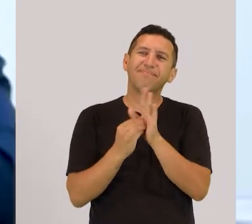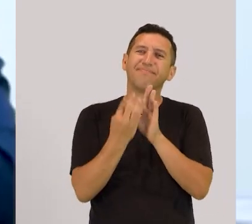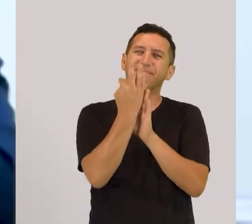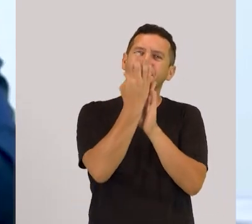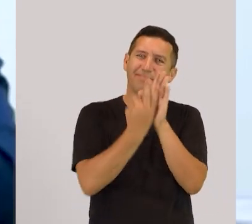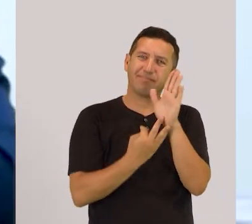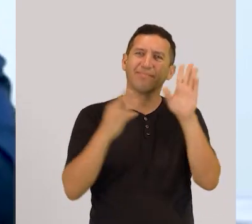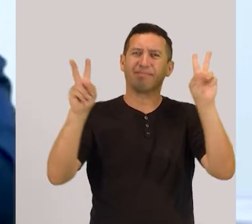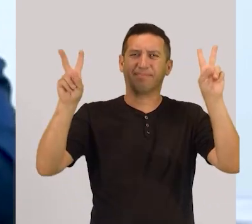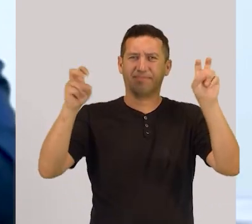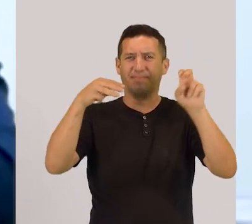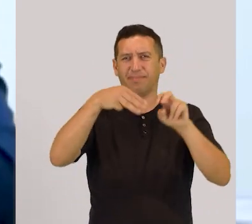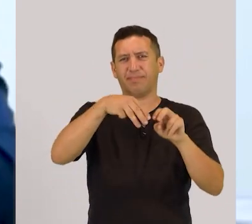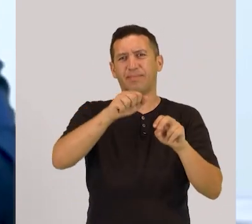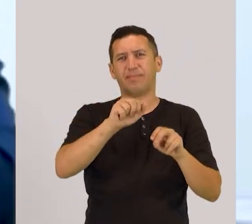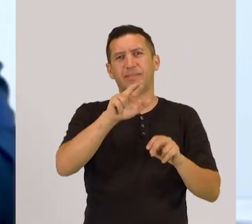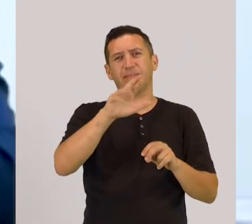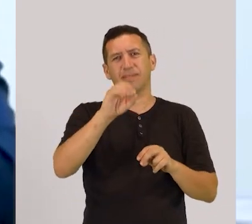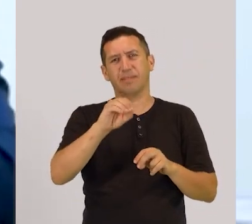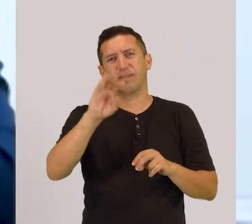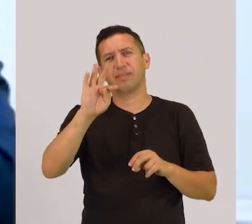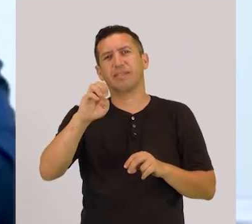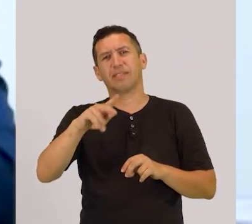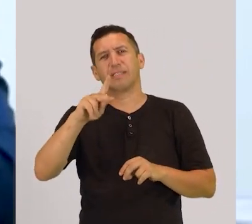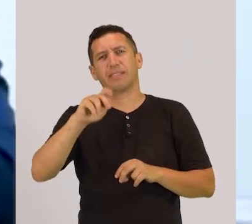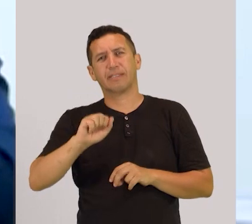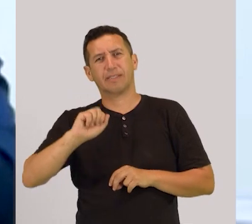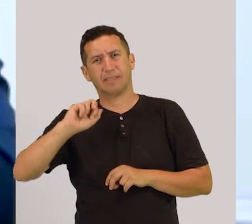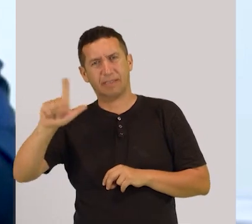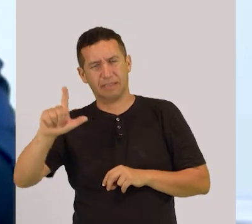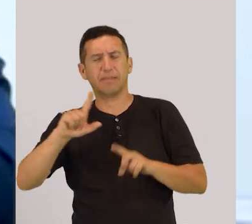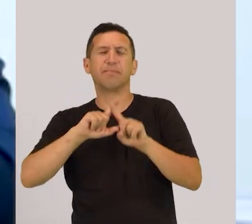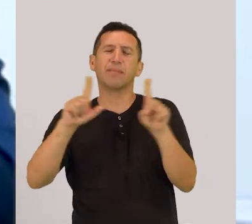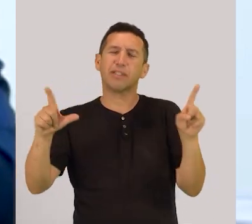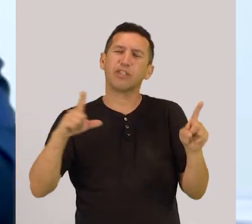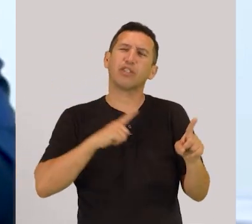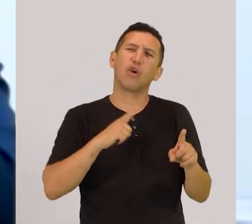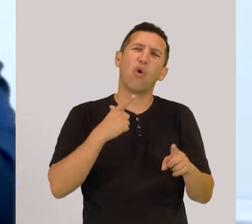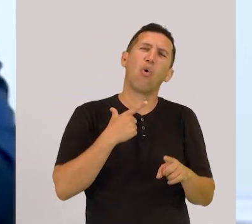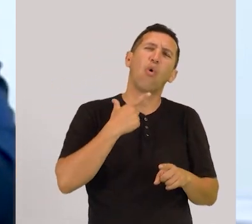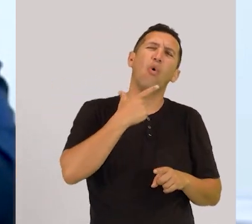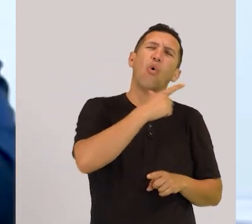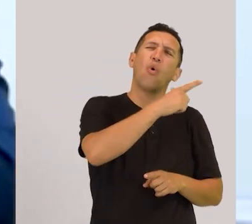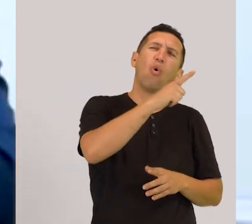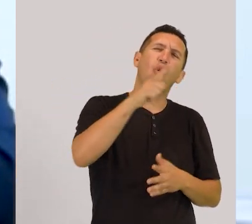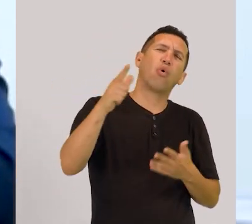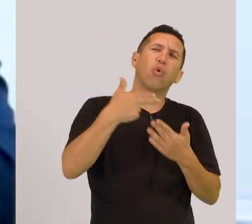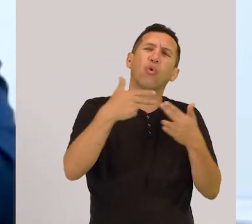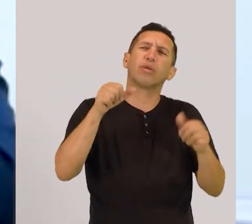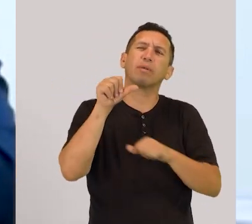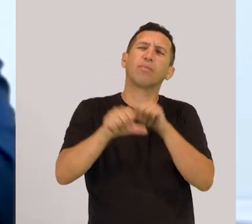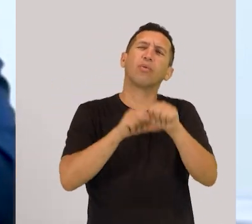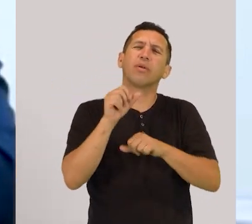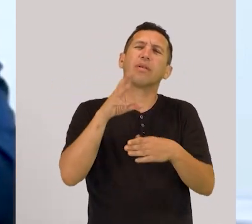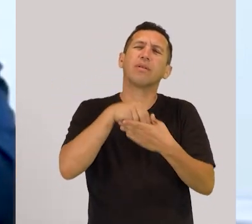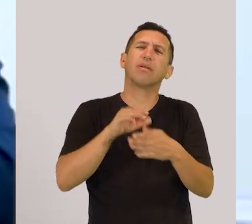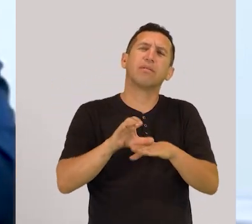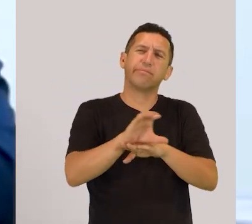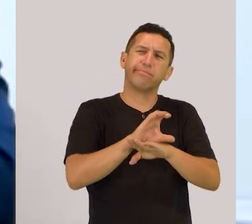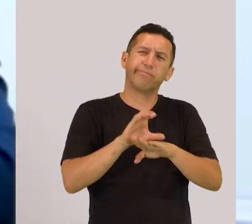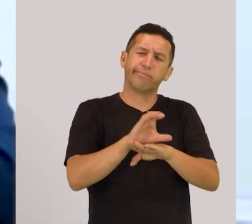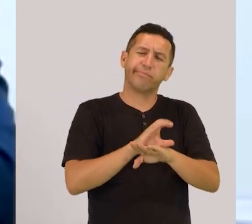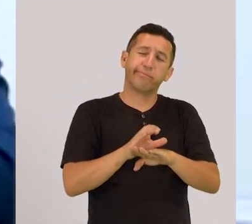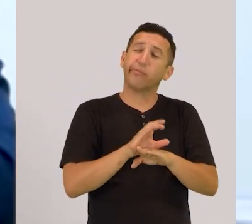tanto a questão do marco temporal, mas também traz à tona diversos outros, digamos, alterações da nossa